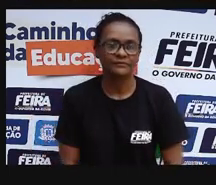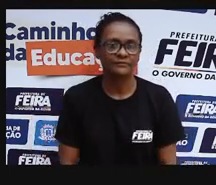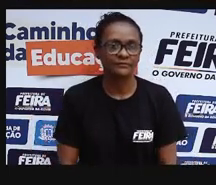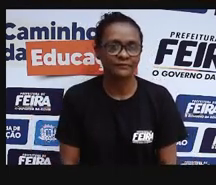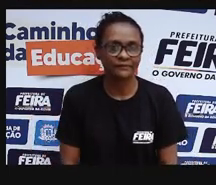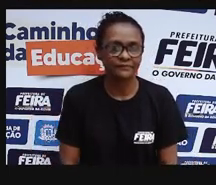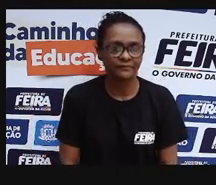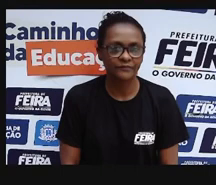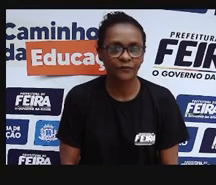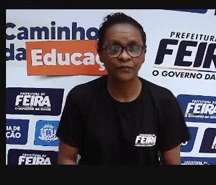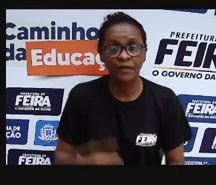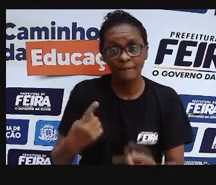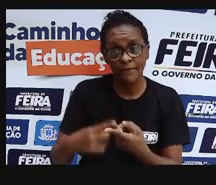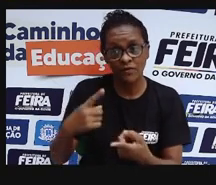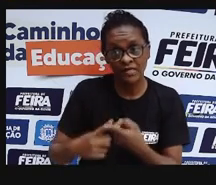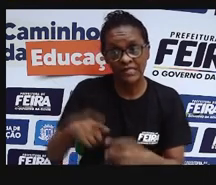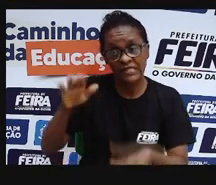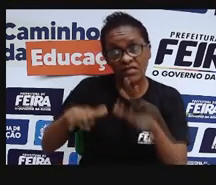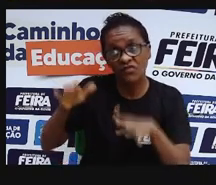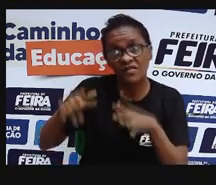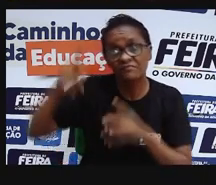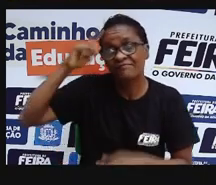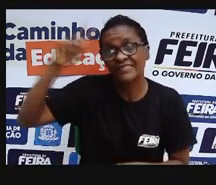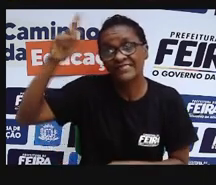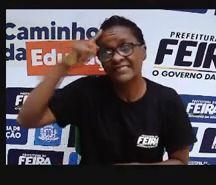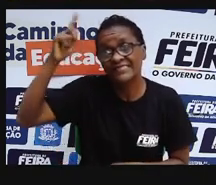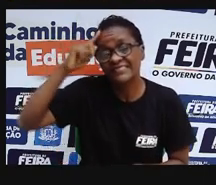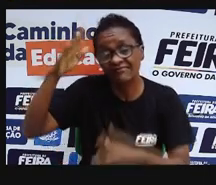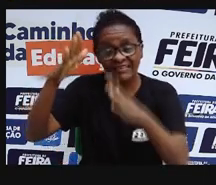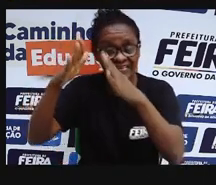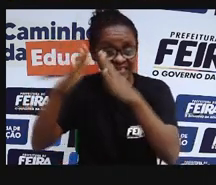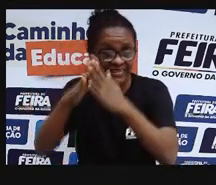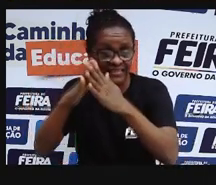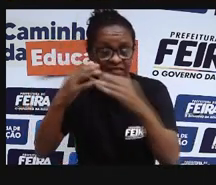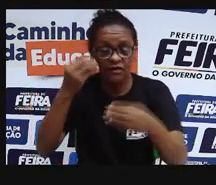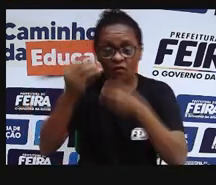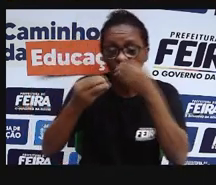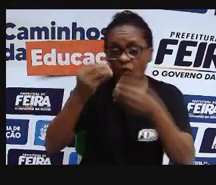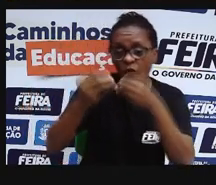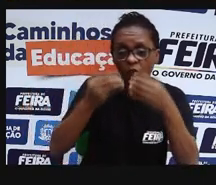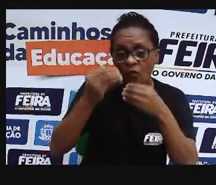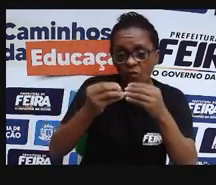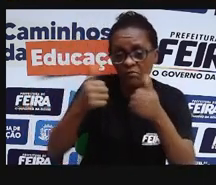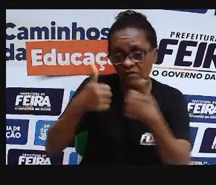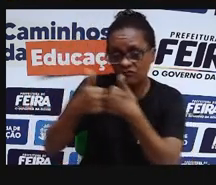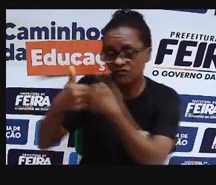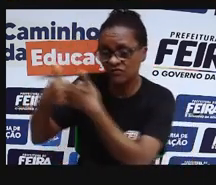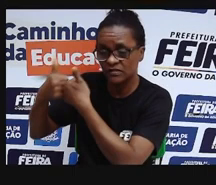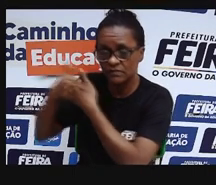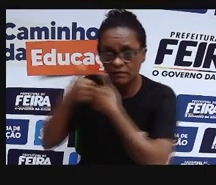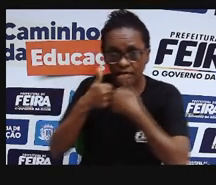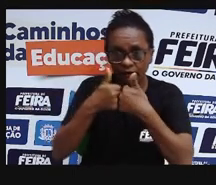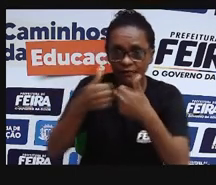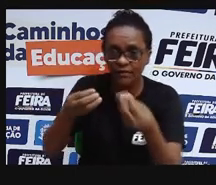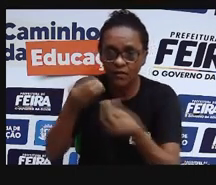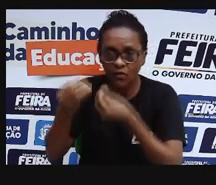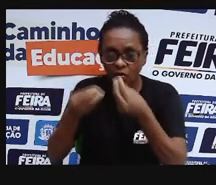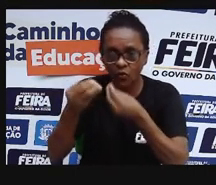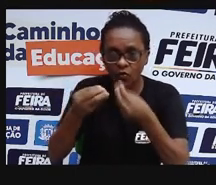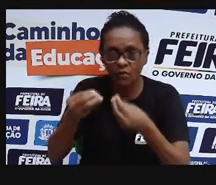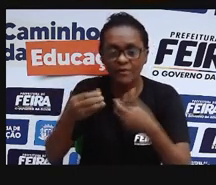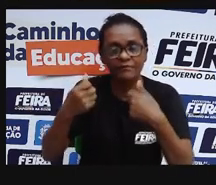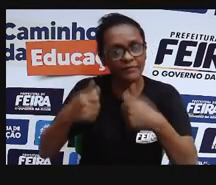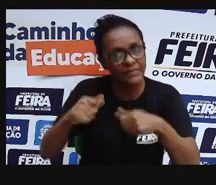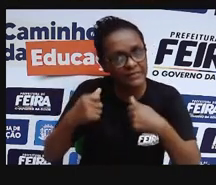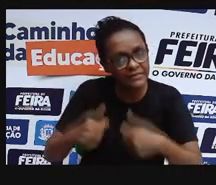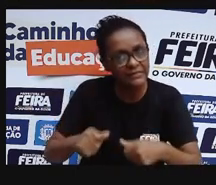gente fica atento para o nosso lugar, fica atento para a nossa casa, né? E para a nossa vizinhança, a gente tem como